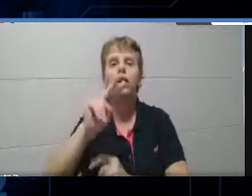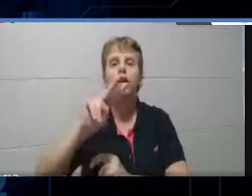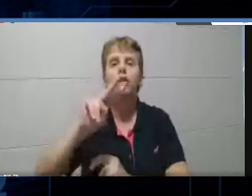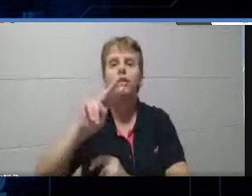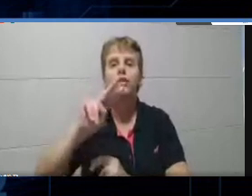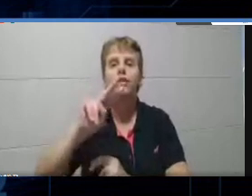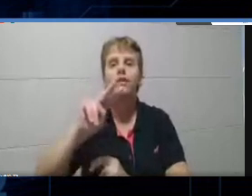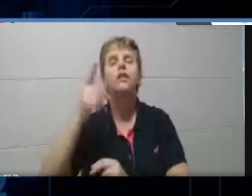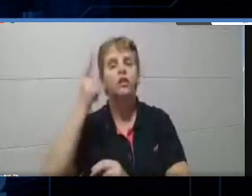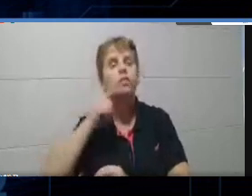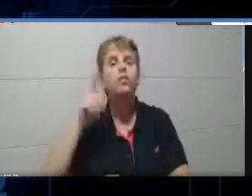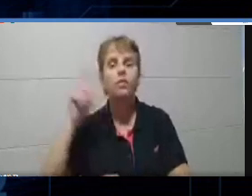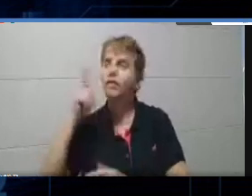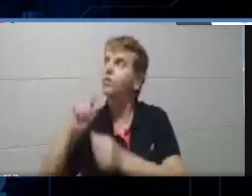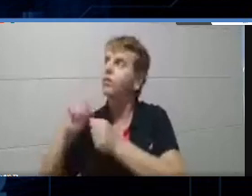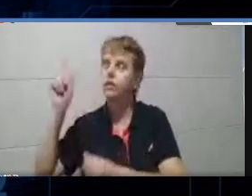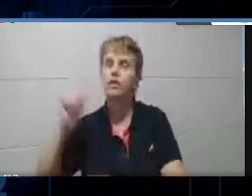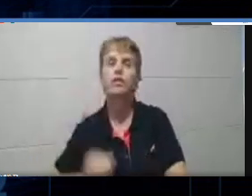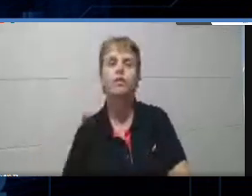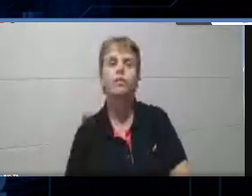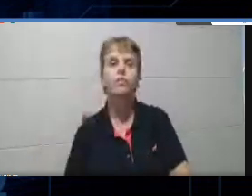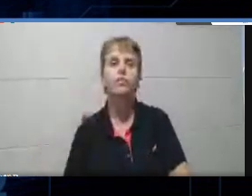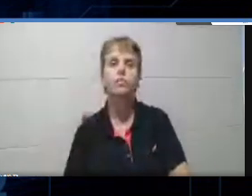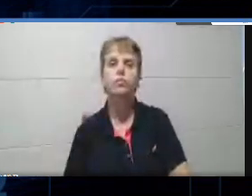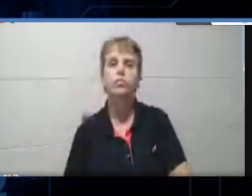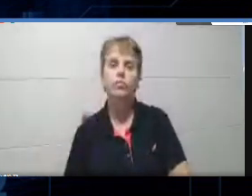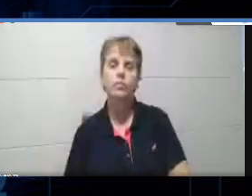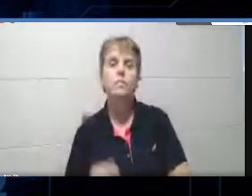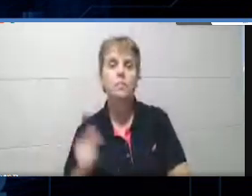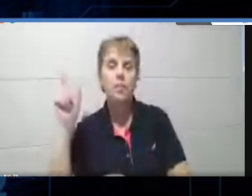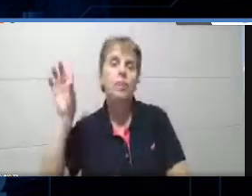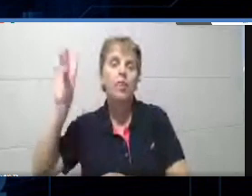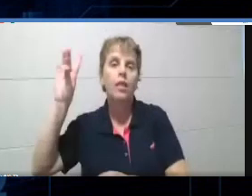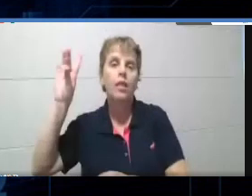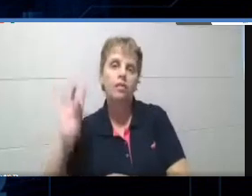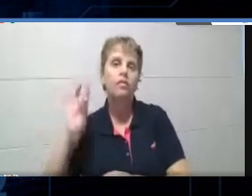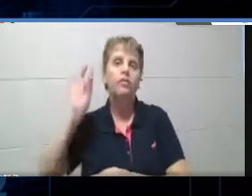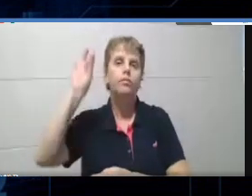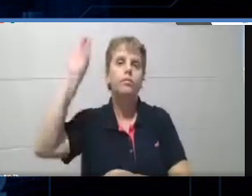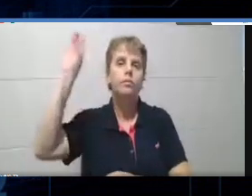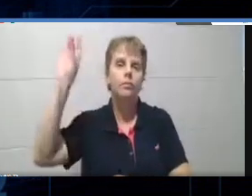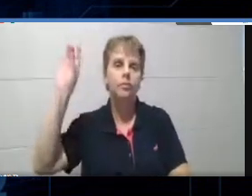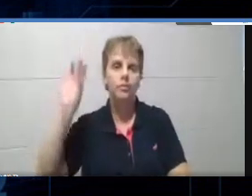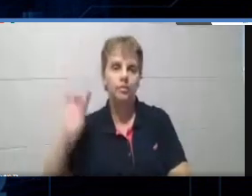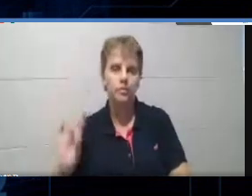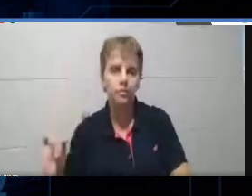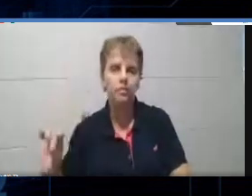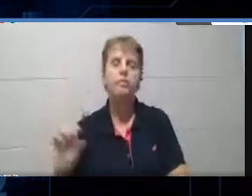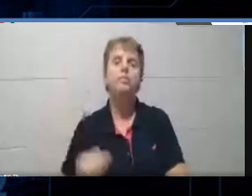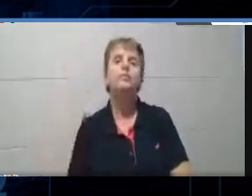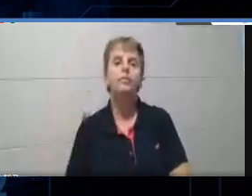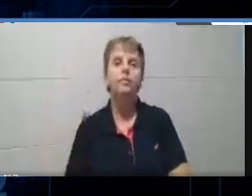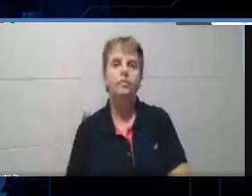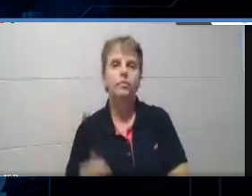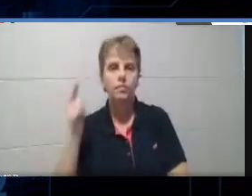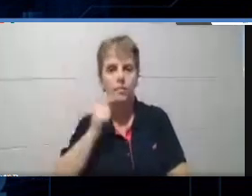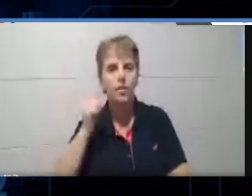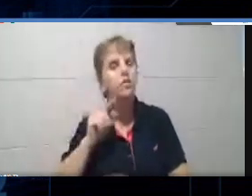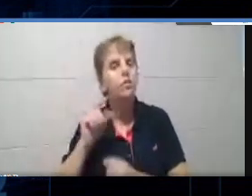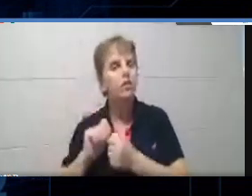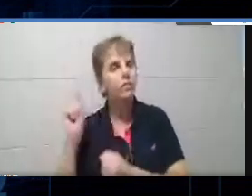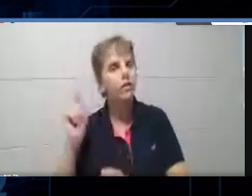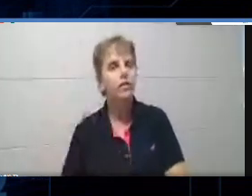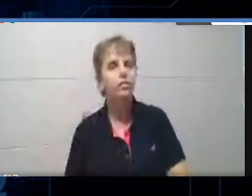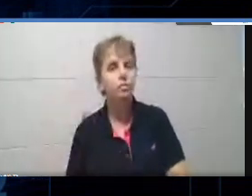click to reorder, tá? Eu posso estar arrastando essa questão, então, para o primeiro lugar. E ela vai se tornar, então, a primeira questão. Então,